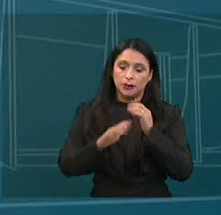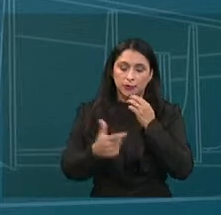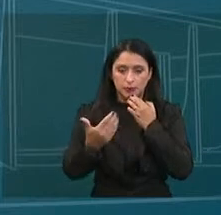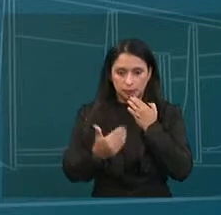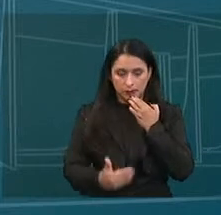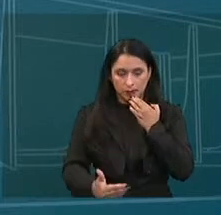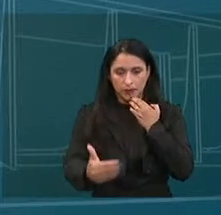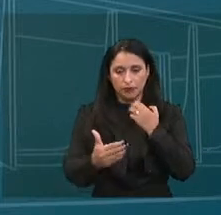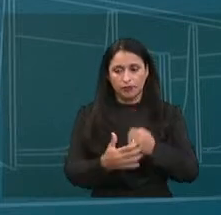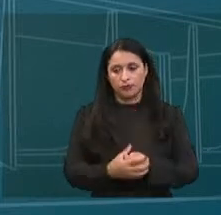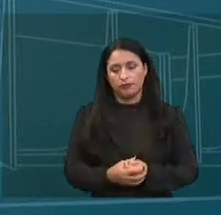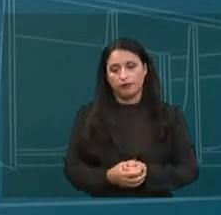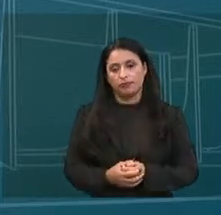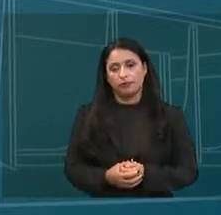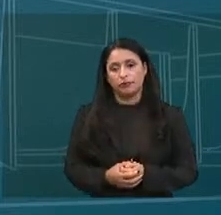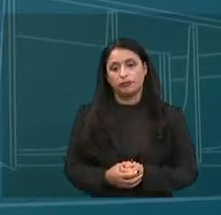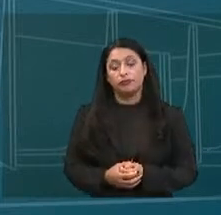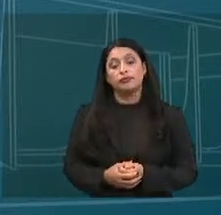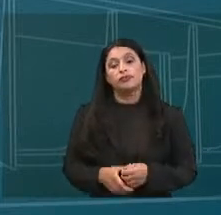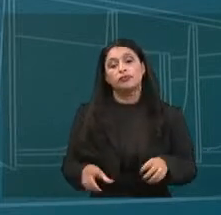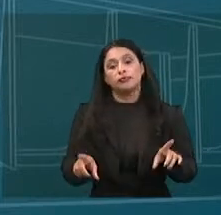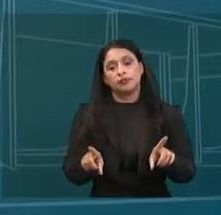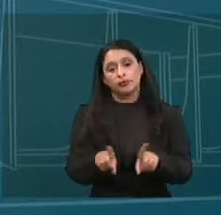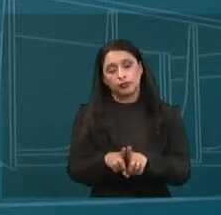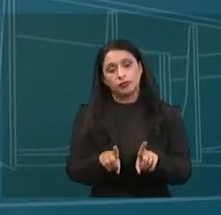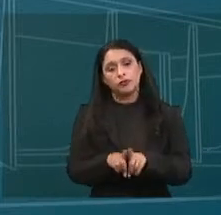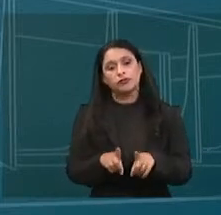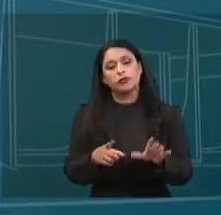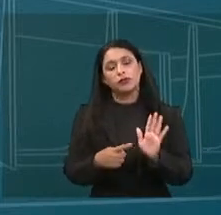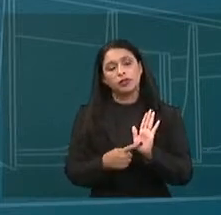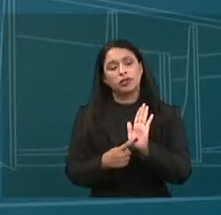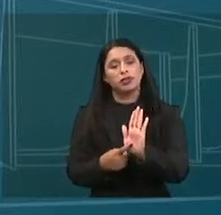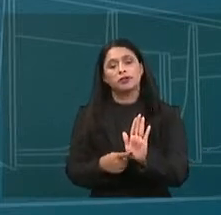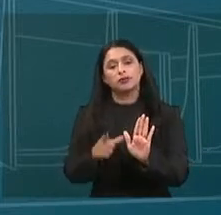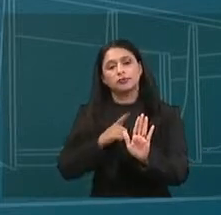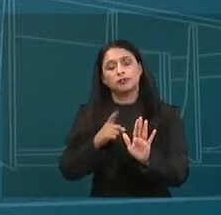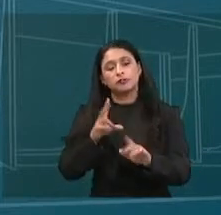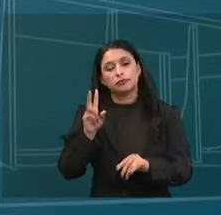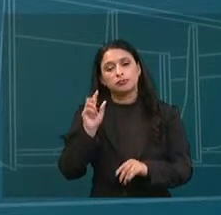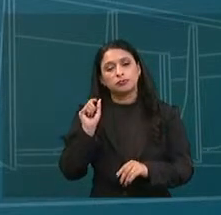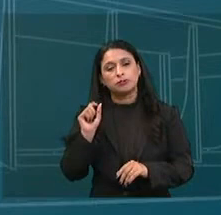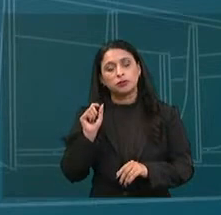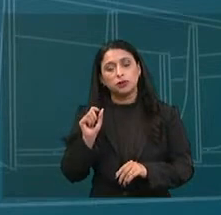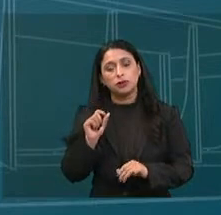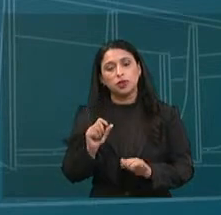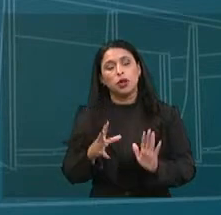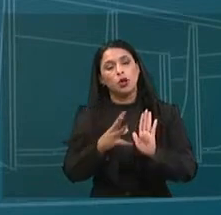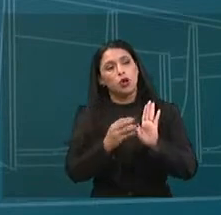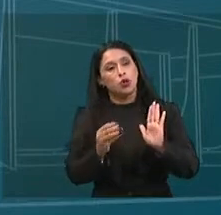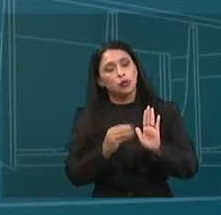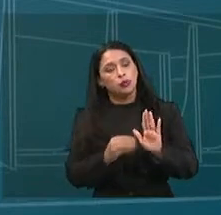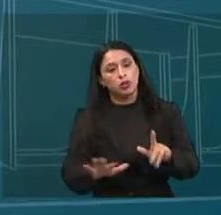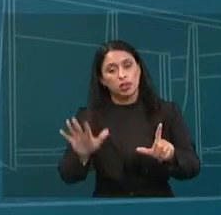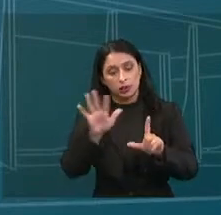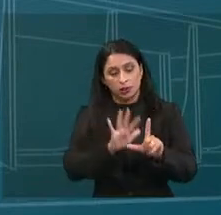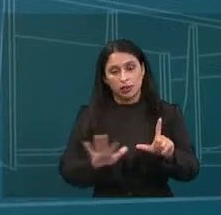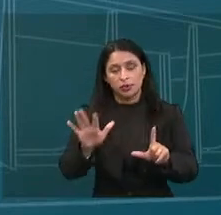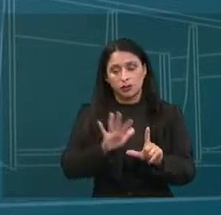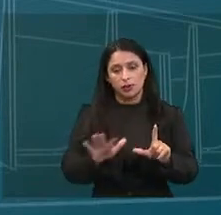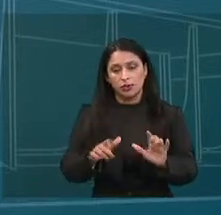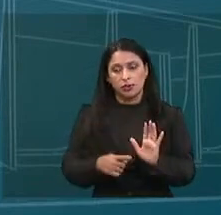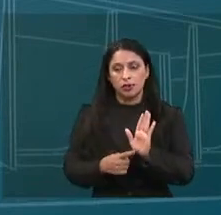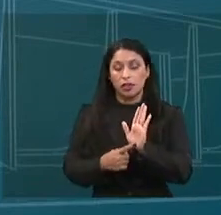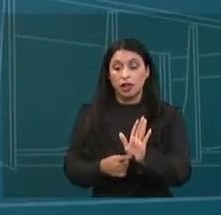Próximo, por favor. É também nesse contexto que se faz necessária a observação de que o modelo de negócios das plataformas está